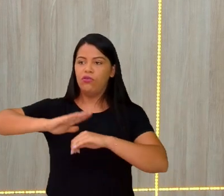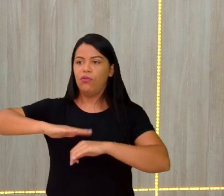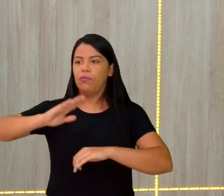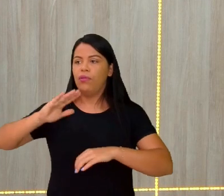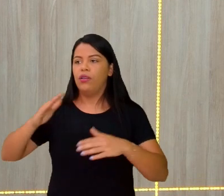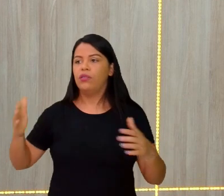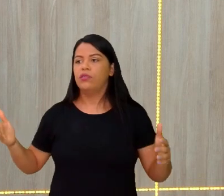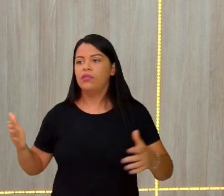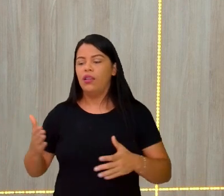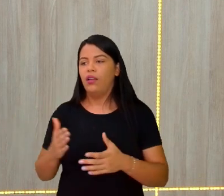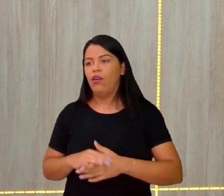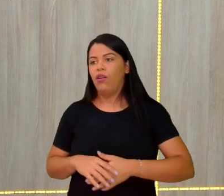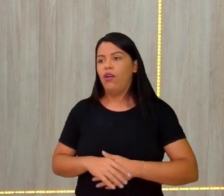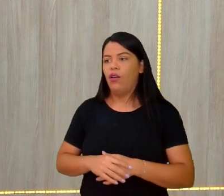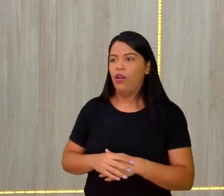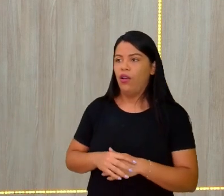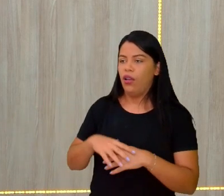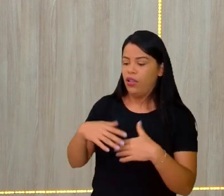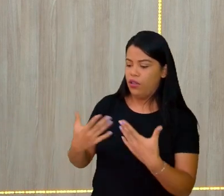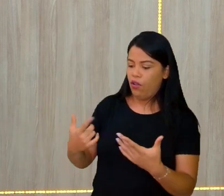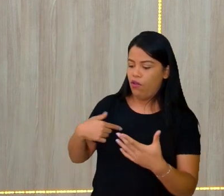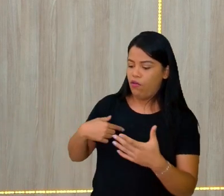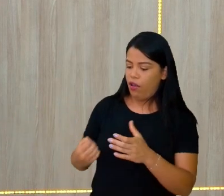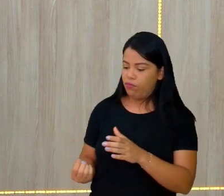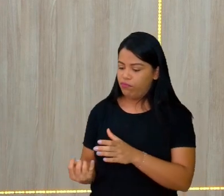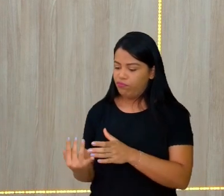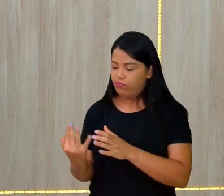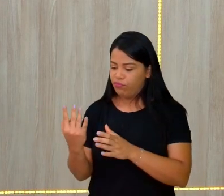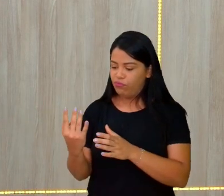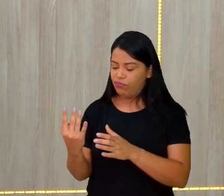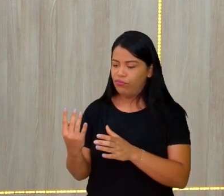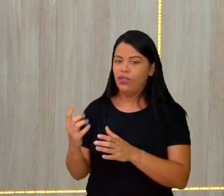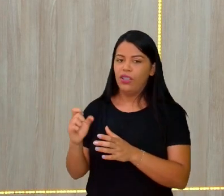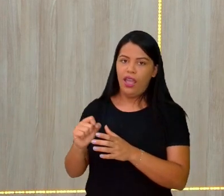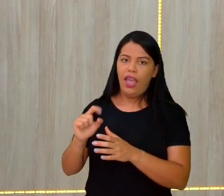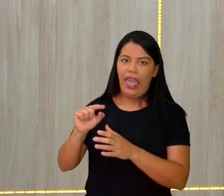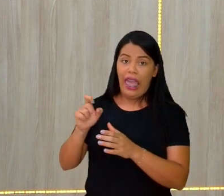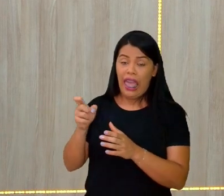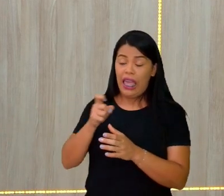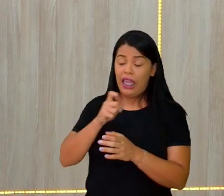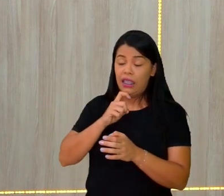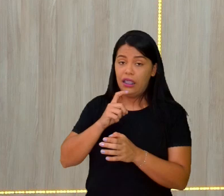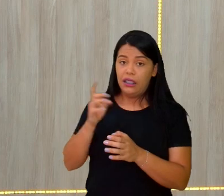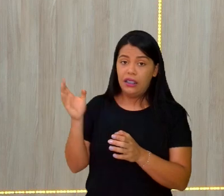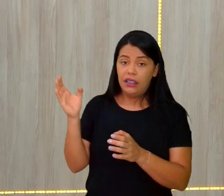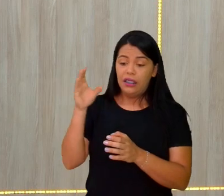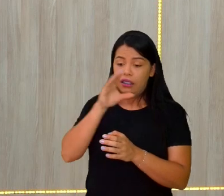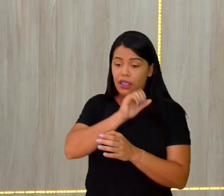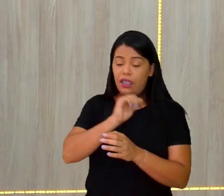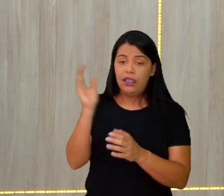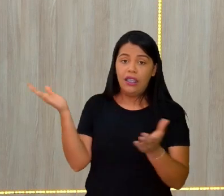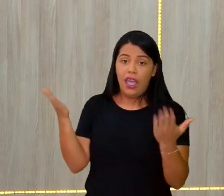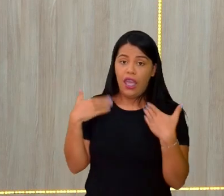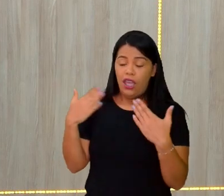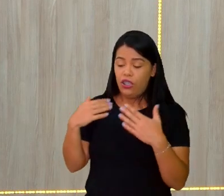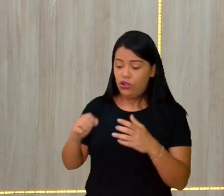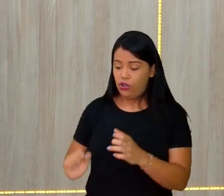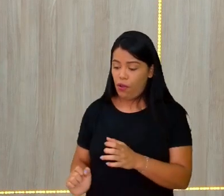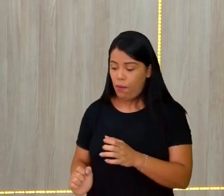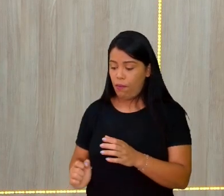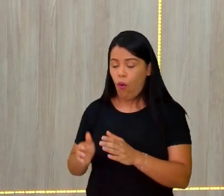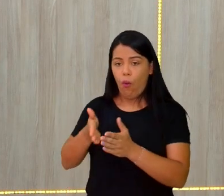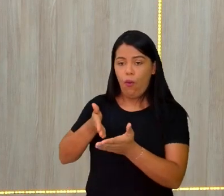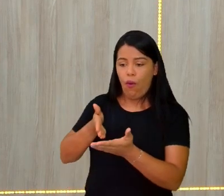chegou um pouquinho de magma, resfriou, já criou um solozinho. E ao longo dos anos, isso vai se aumentando, né? Agora são milhões